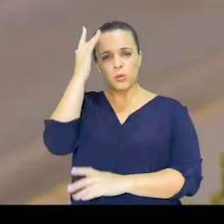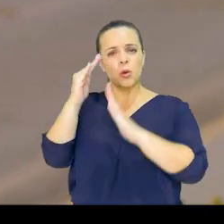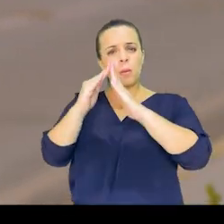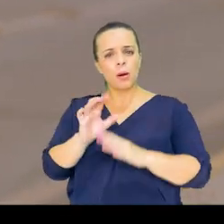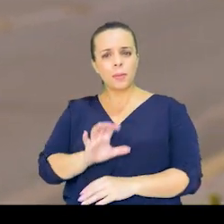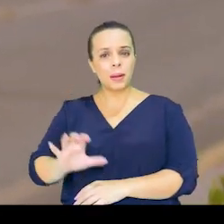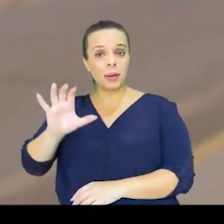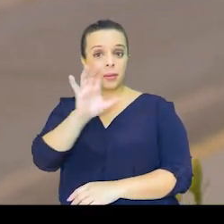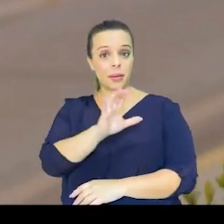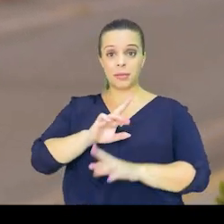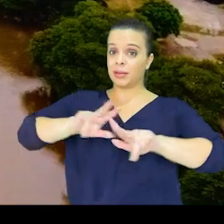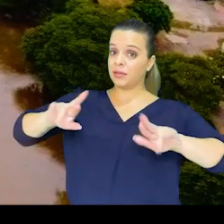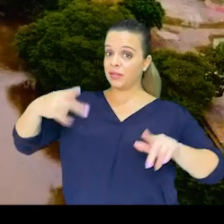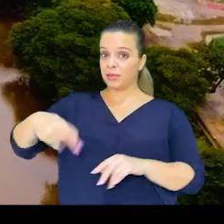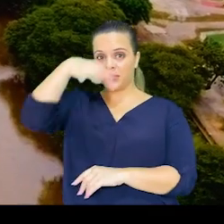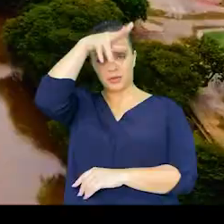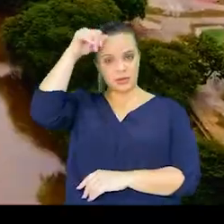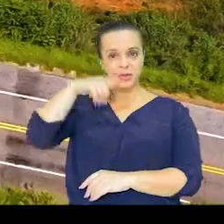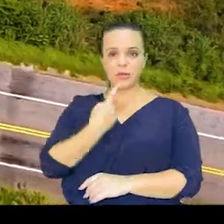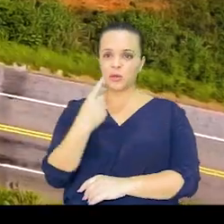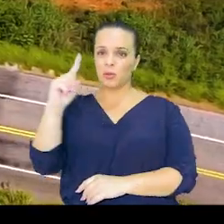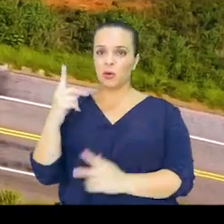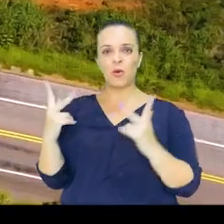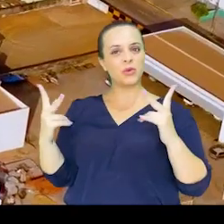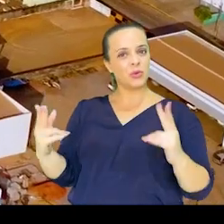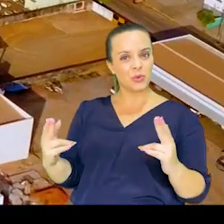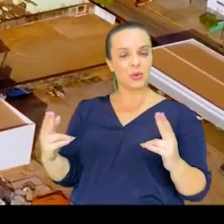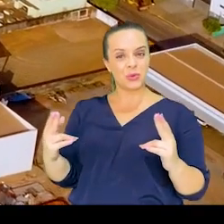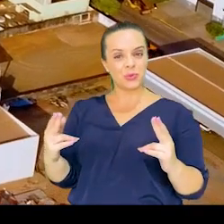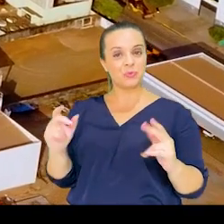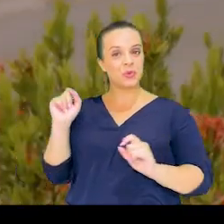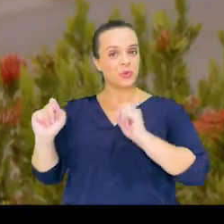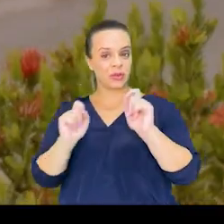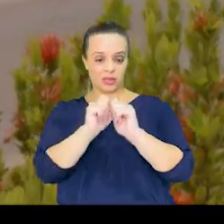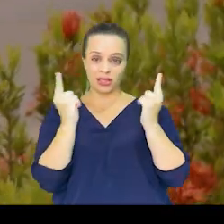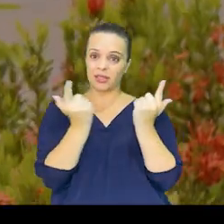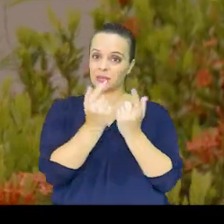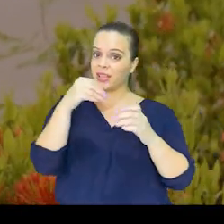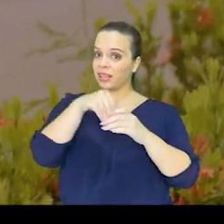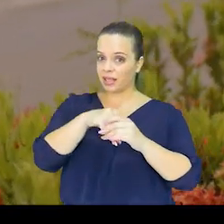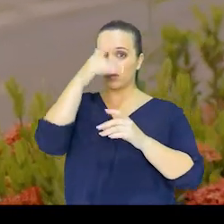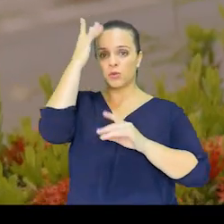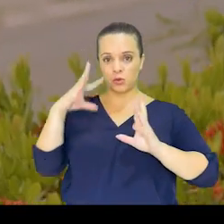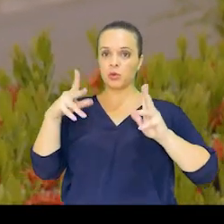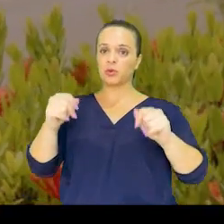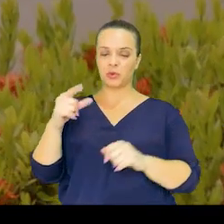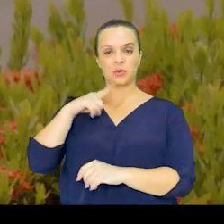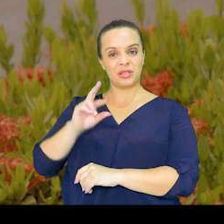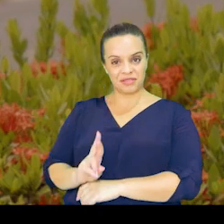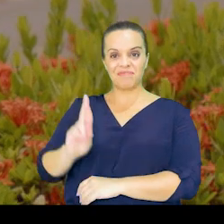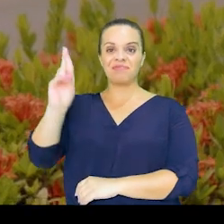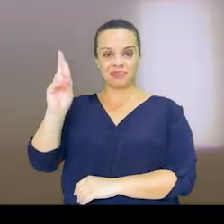Moradores de regiões tão diferentes desse estado, mas com uma coisa muito importante em comum. Na LMT, todos encontram